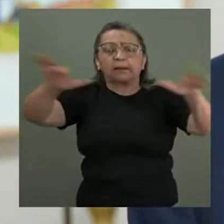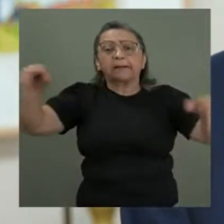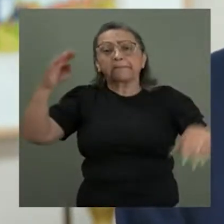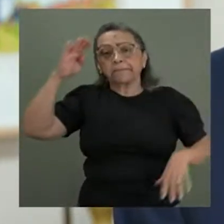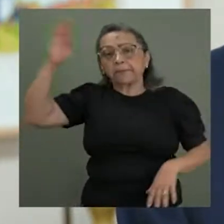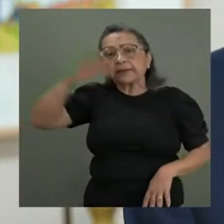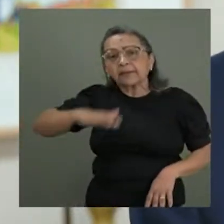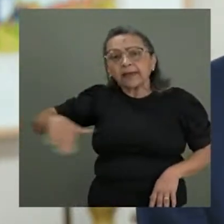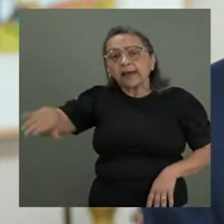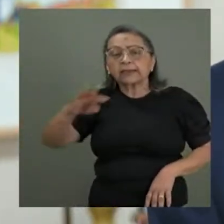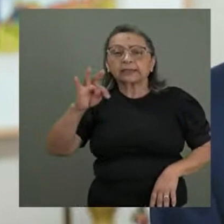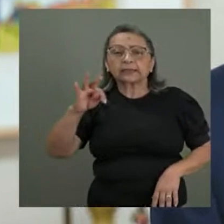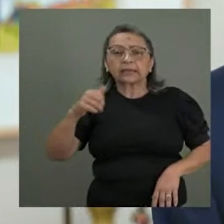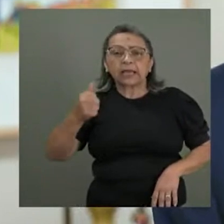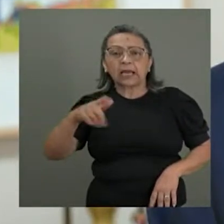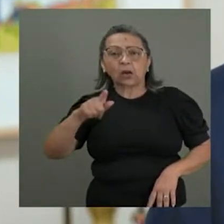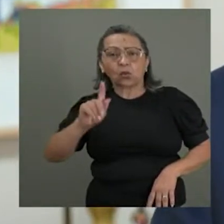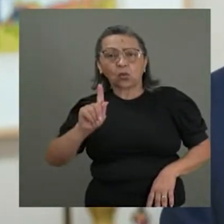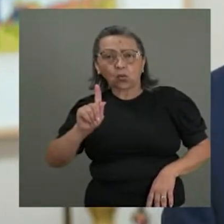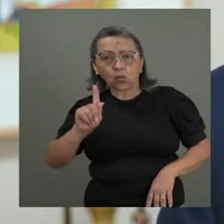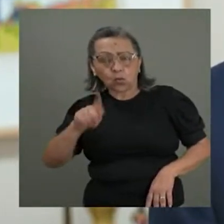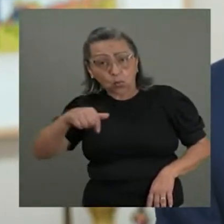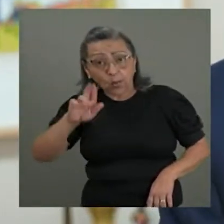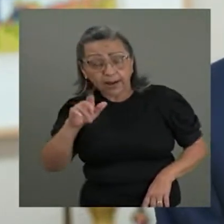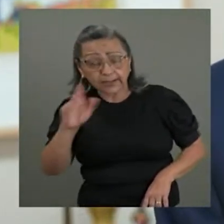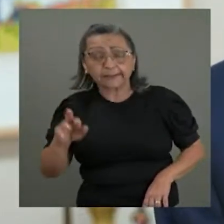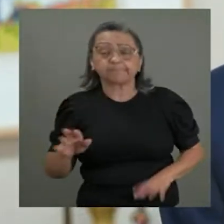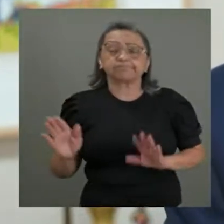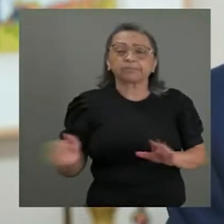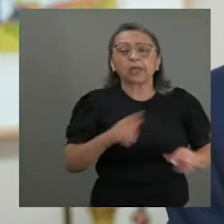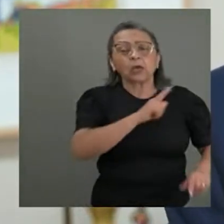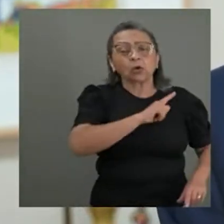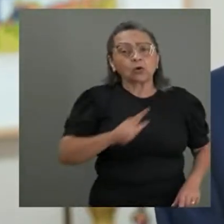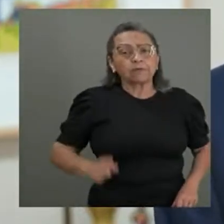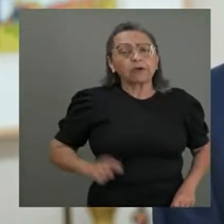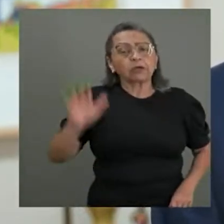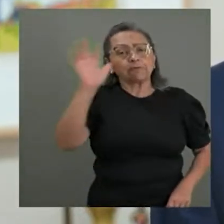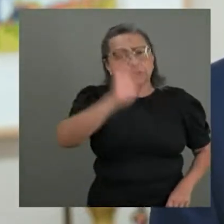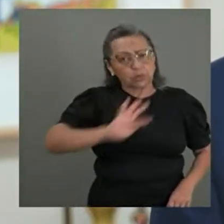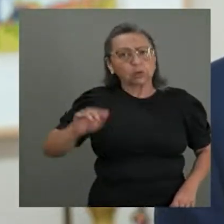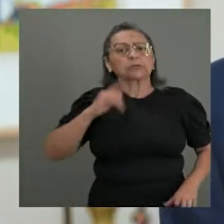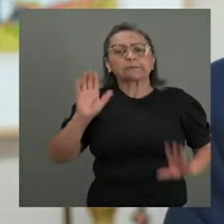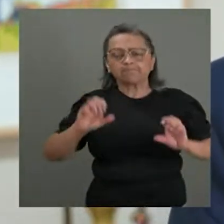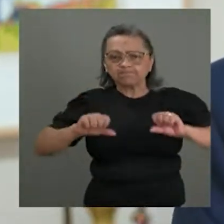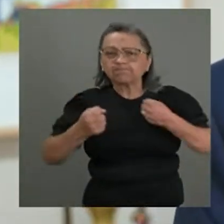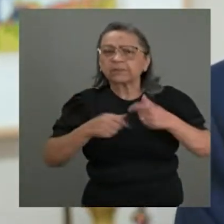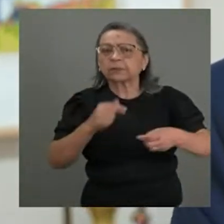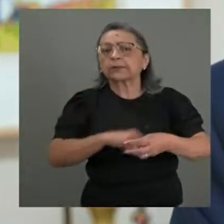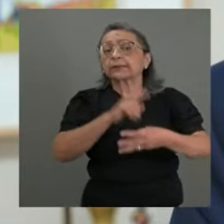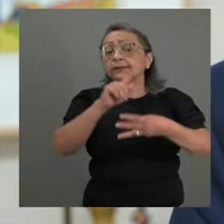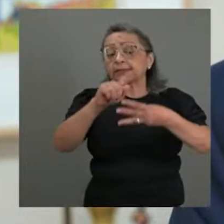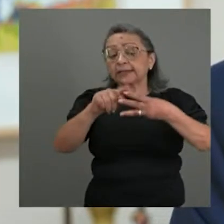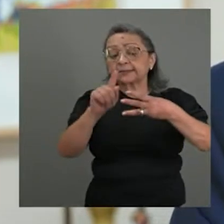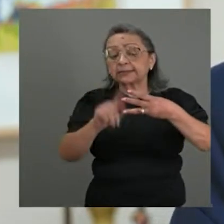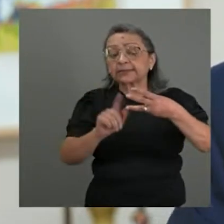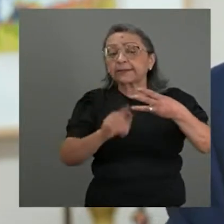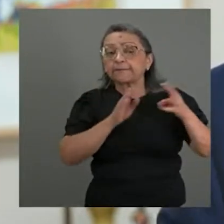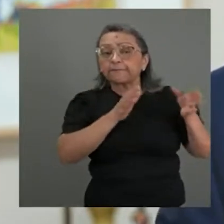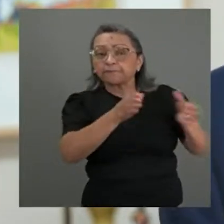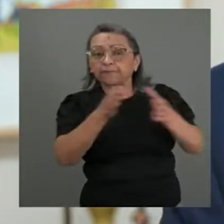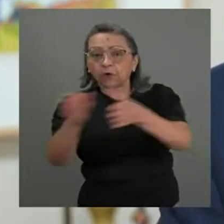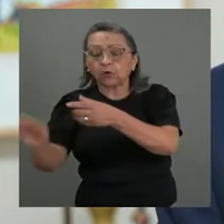Vale do Taquari. O governo federal tem trabalhado em três sentidos. Primeiro, na reconstrução,